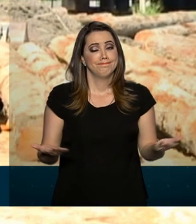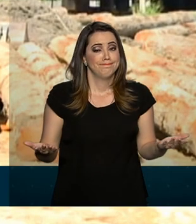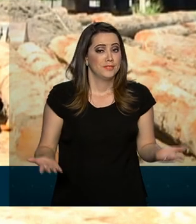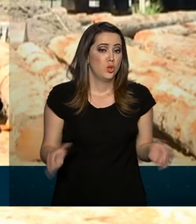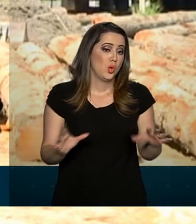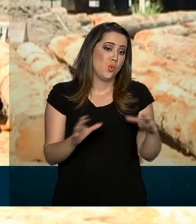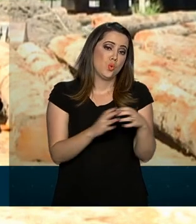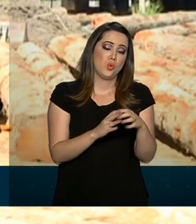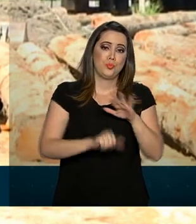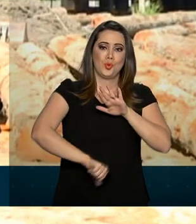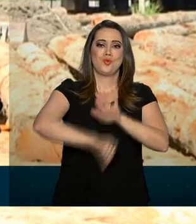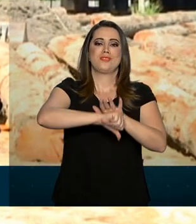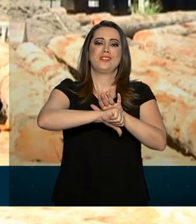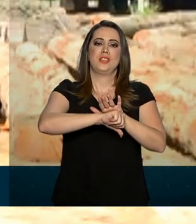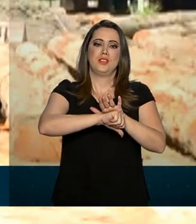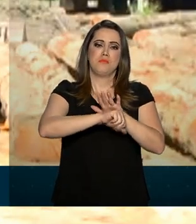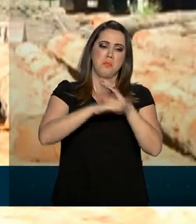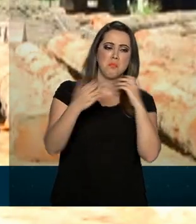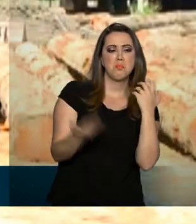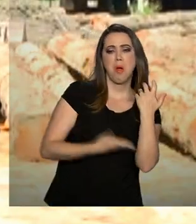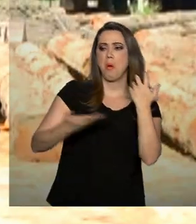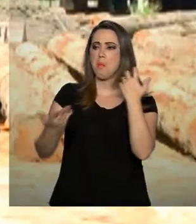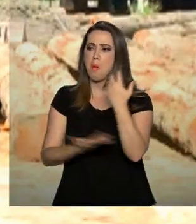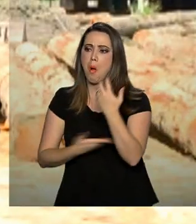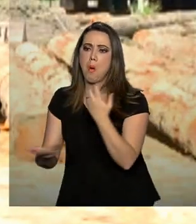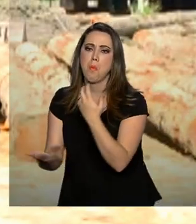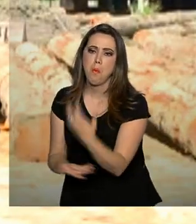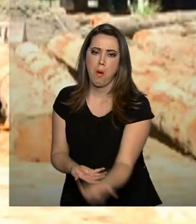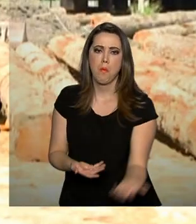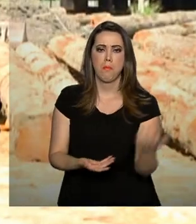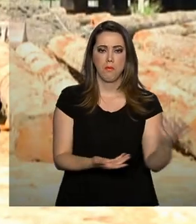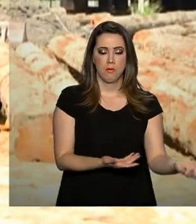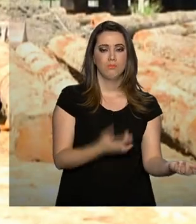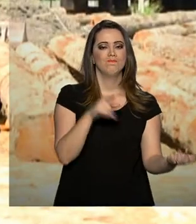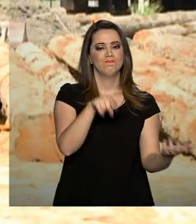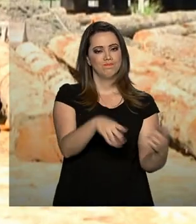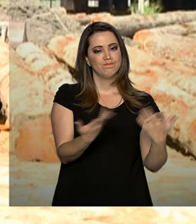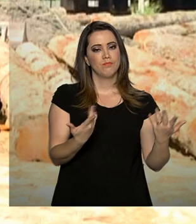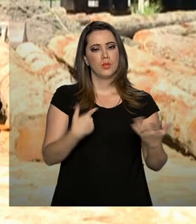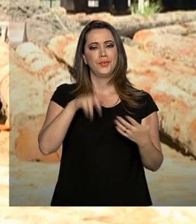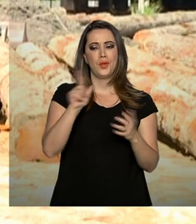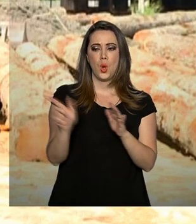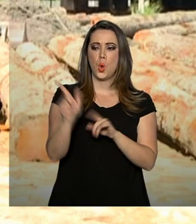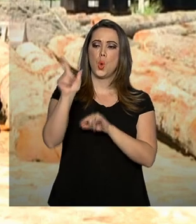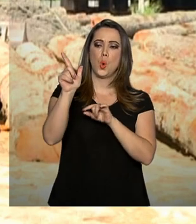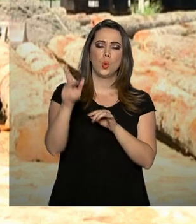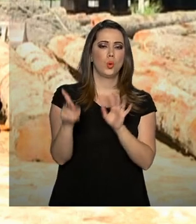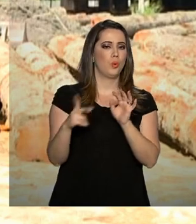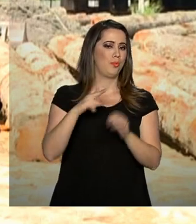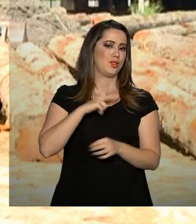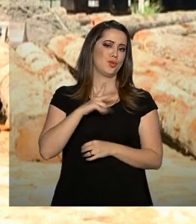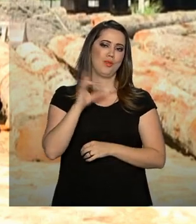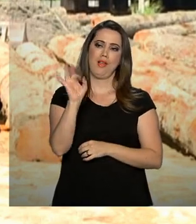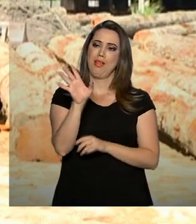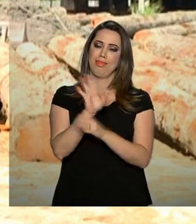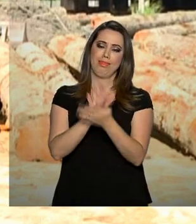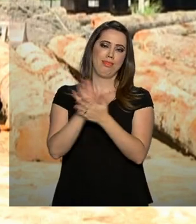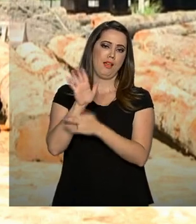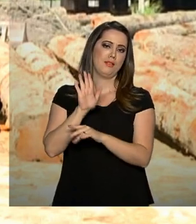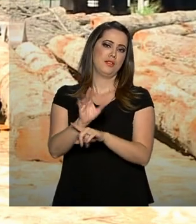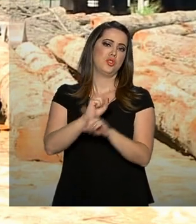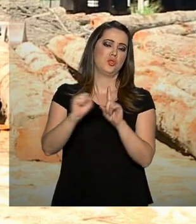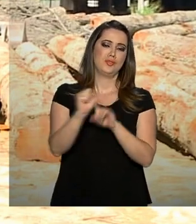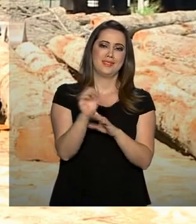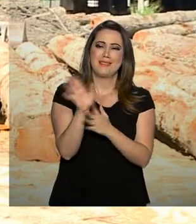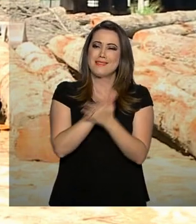trabalhando para a exploração ilícita de madeira e se lucupretando disso, trazendo só proveito próprio, em nada para a sociedade, nem